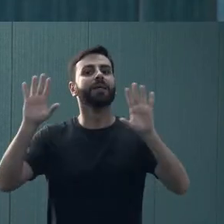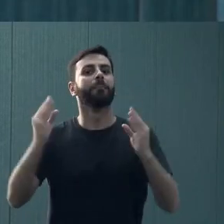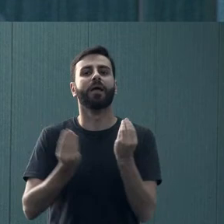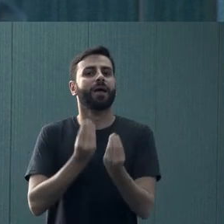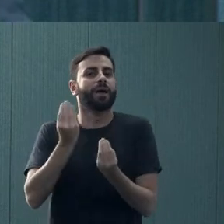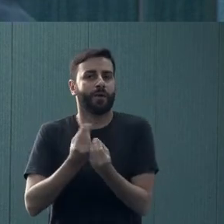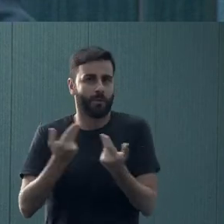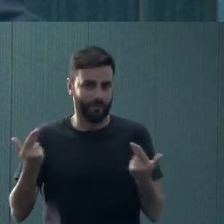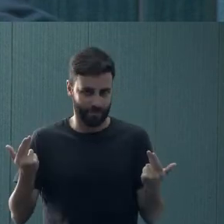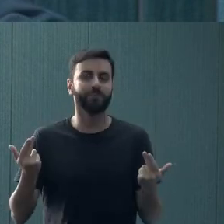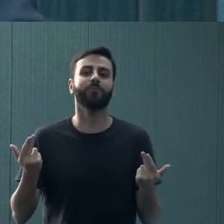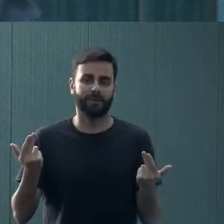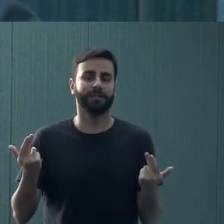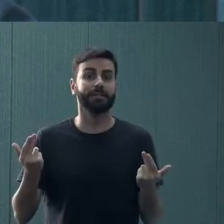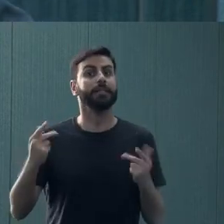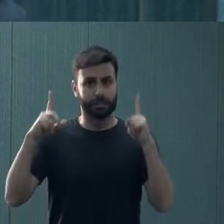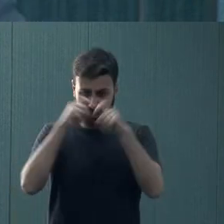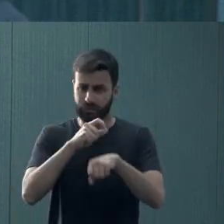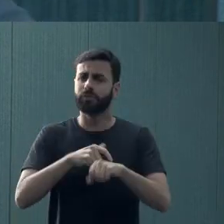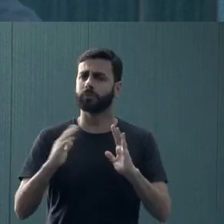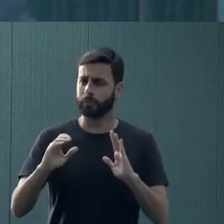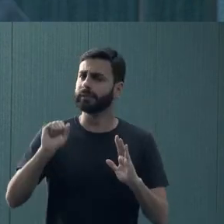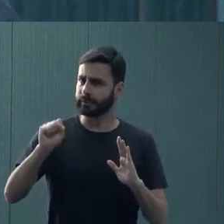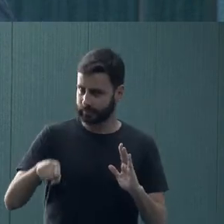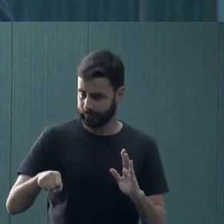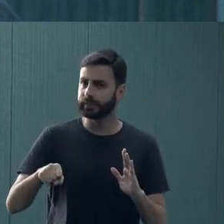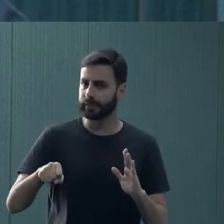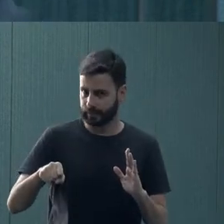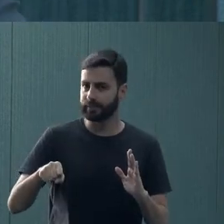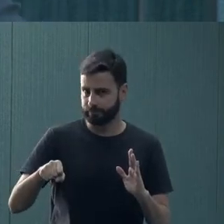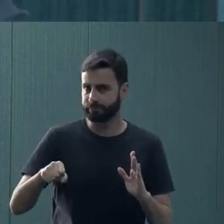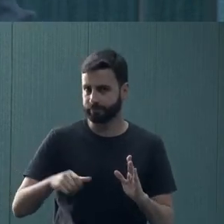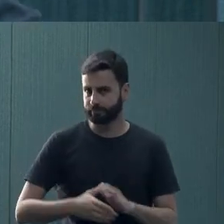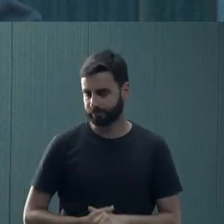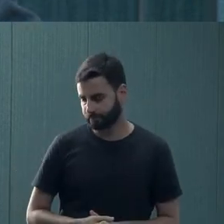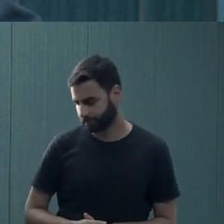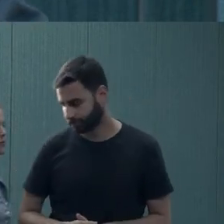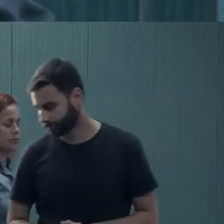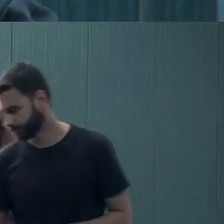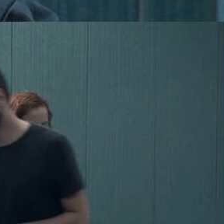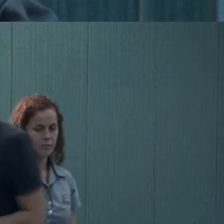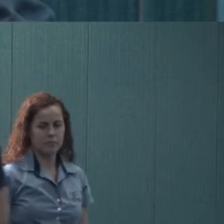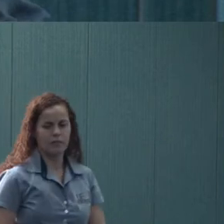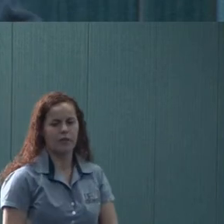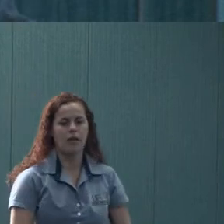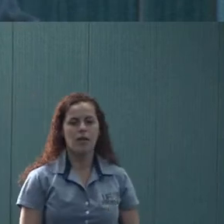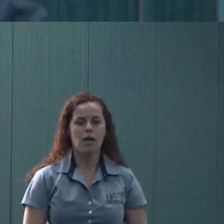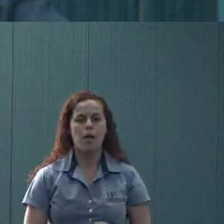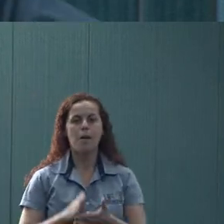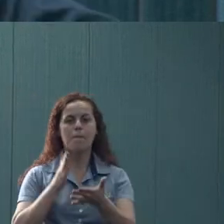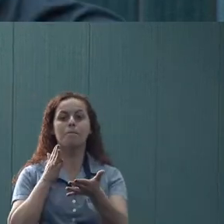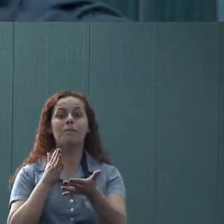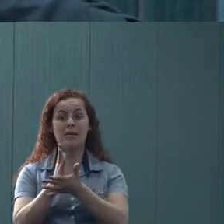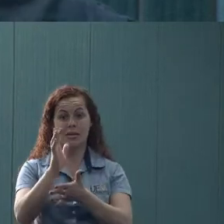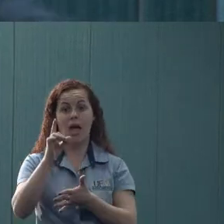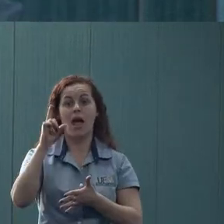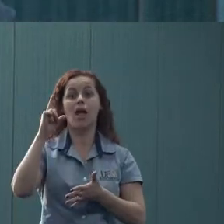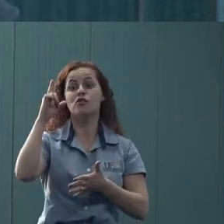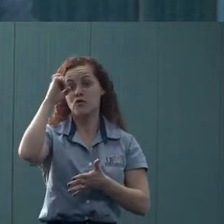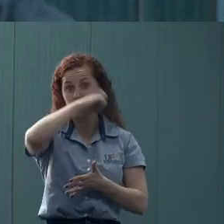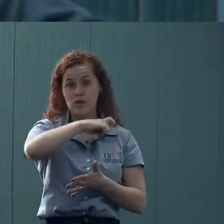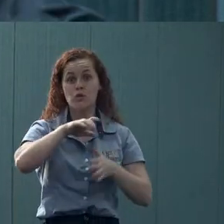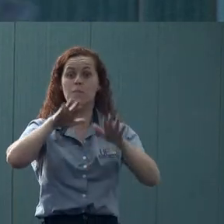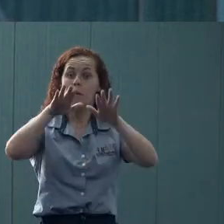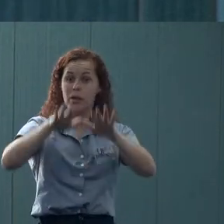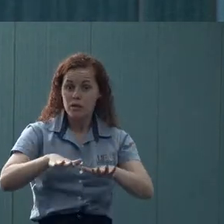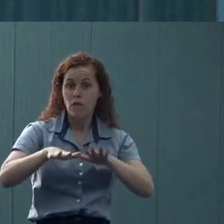nisso. É uma jornada difícil, uma jornada cansativa. Entrar na universidade é difícil, permanecer